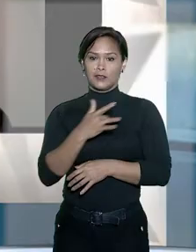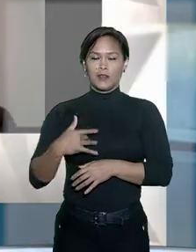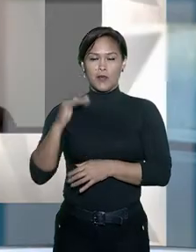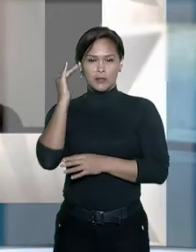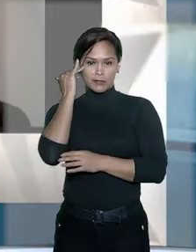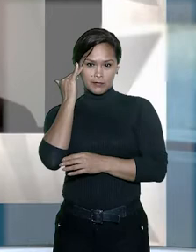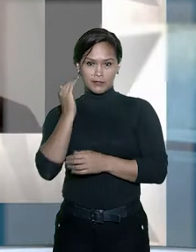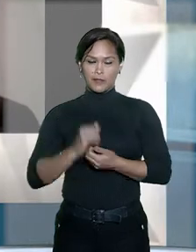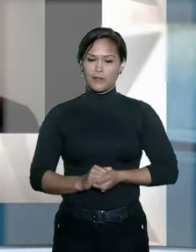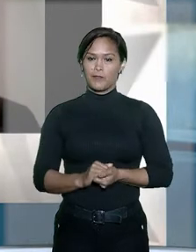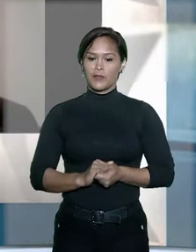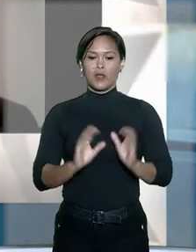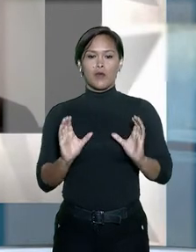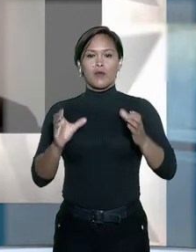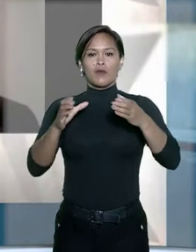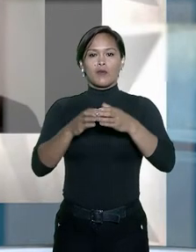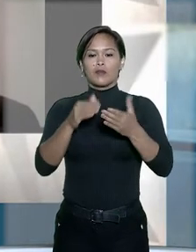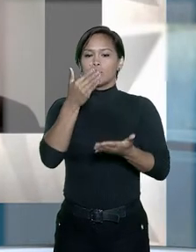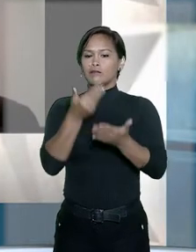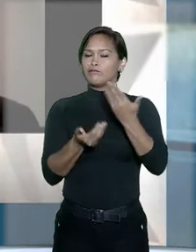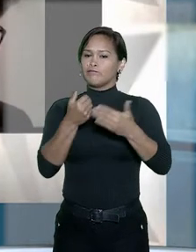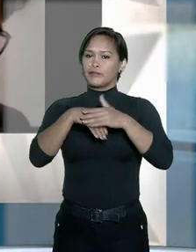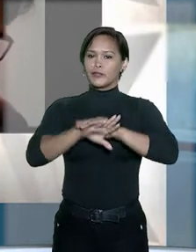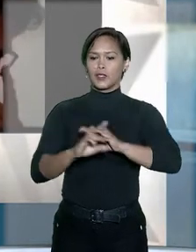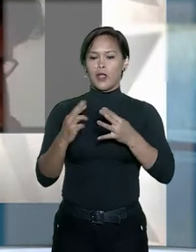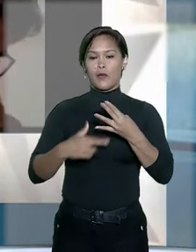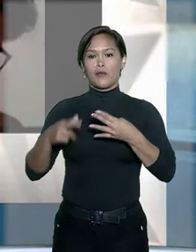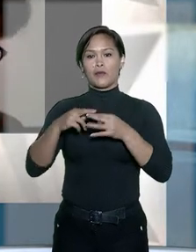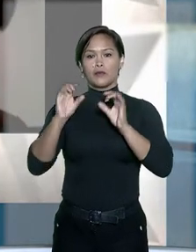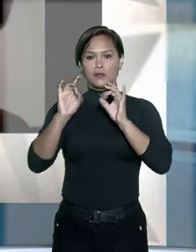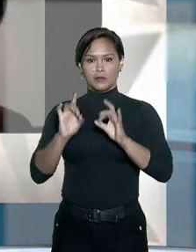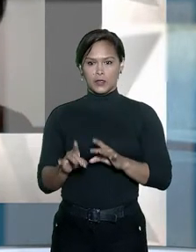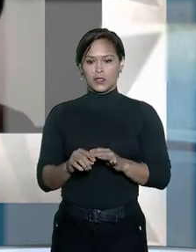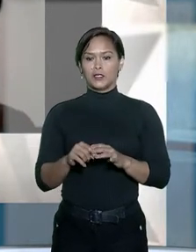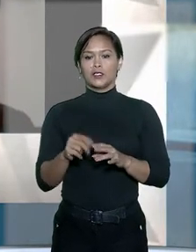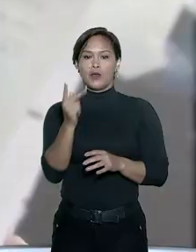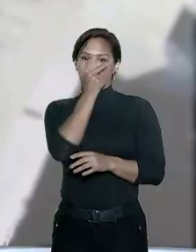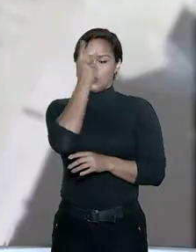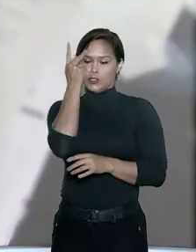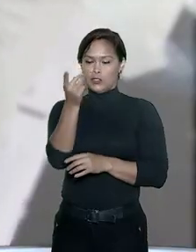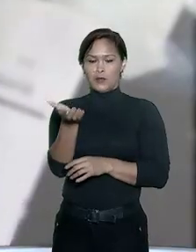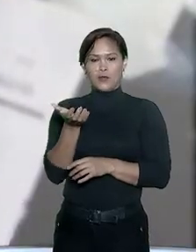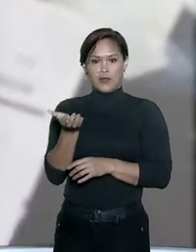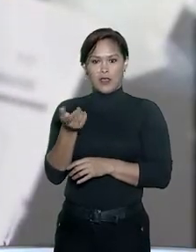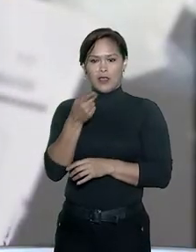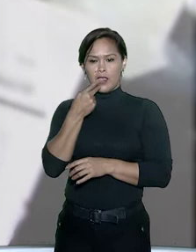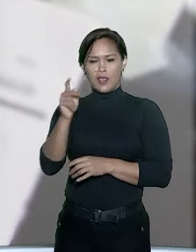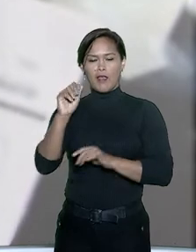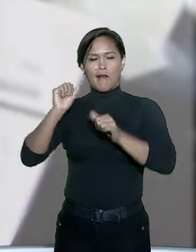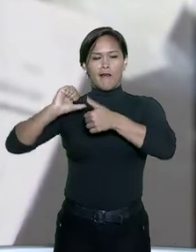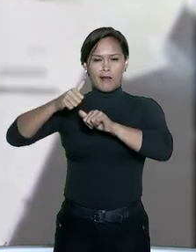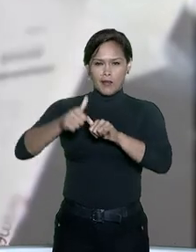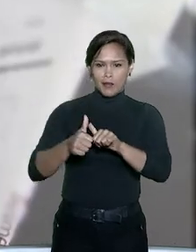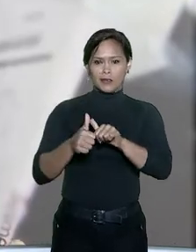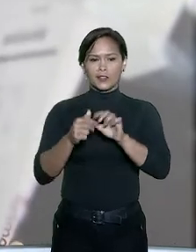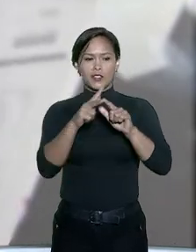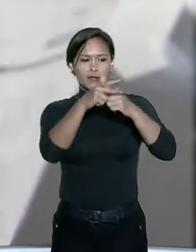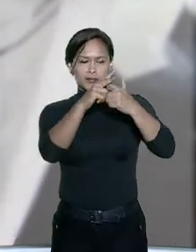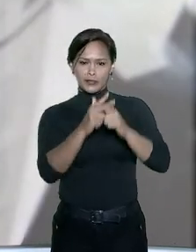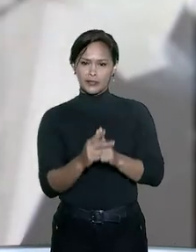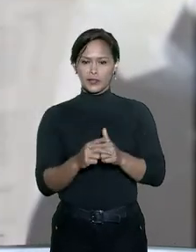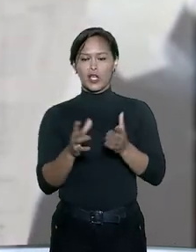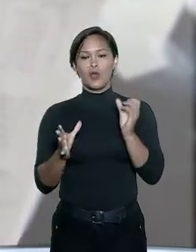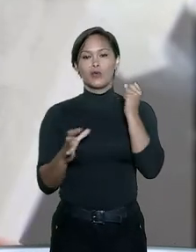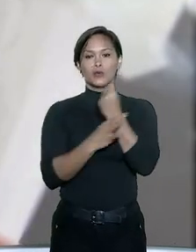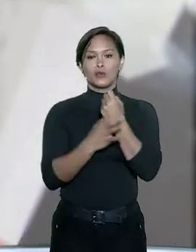O colegiado negou provimento ao recurso especial de uma beneficiária que queria a revisão do reajuste do seguro de